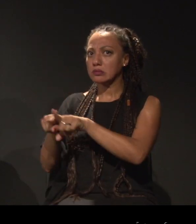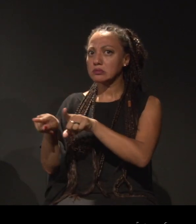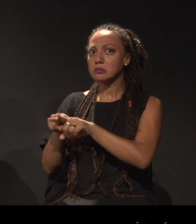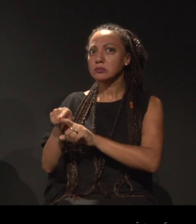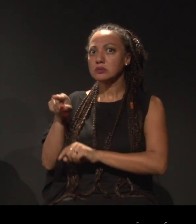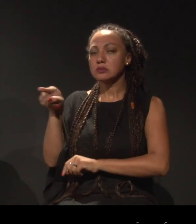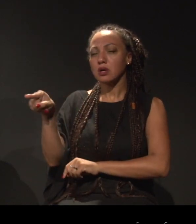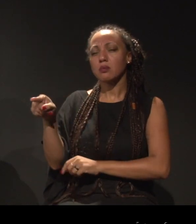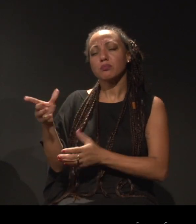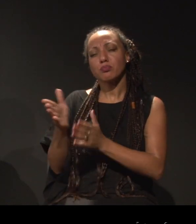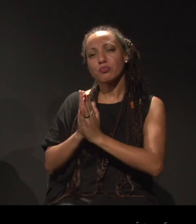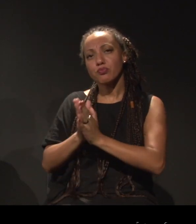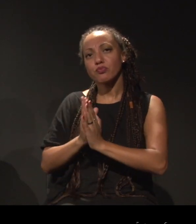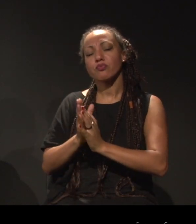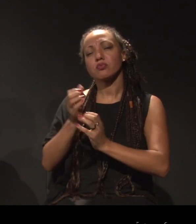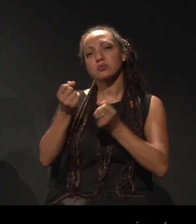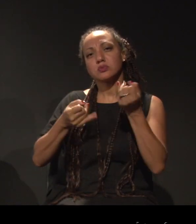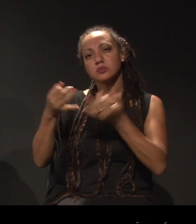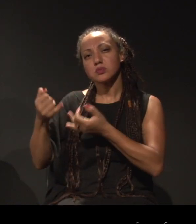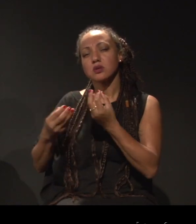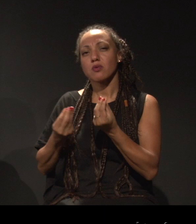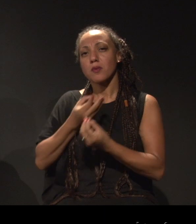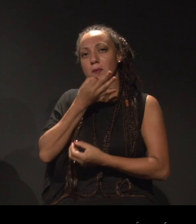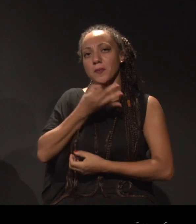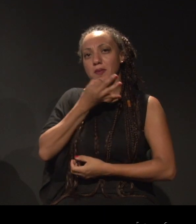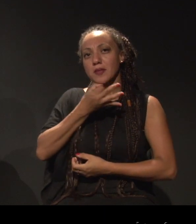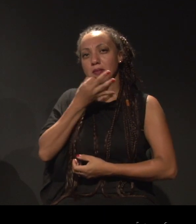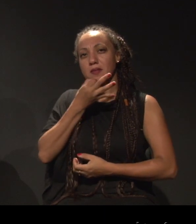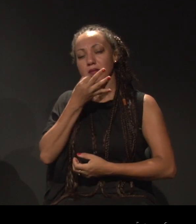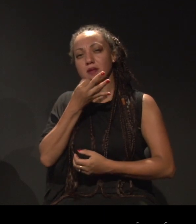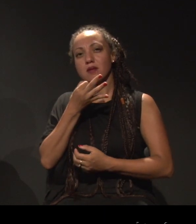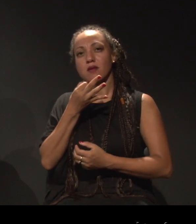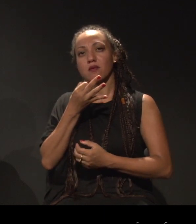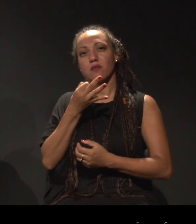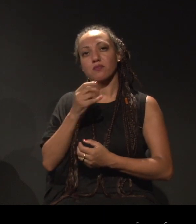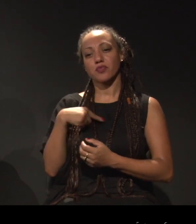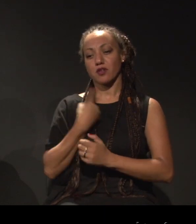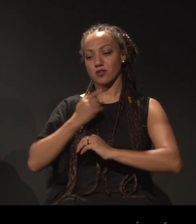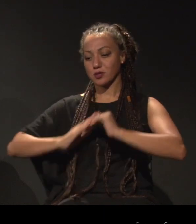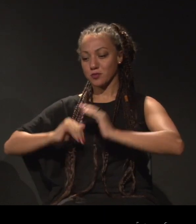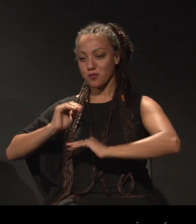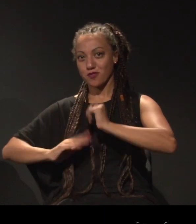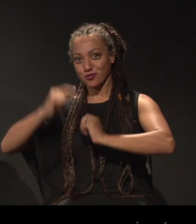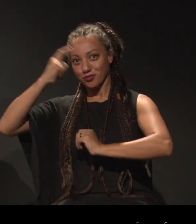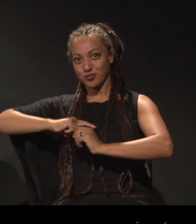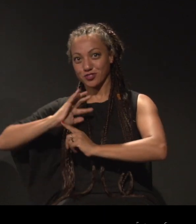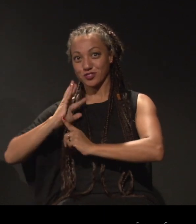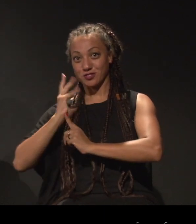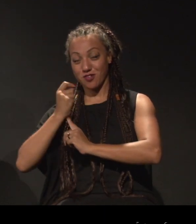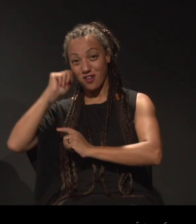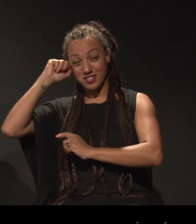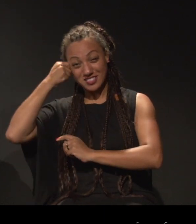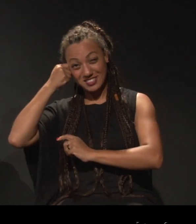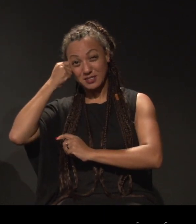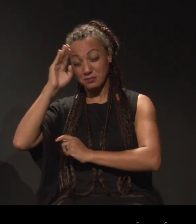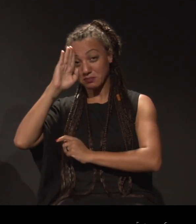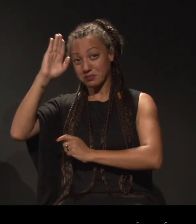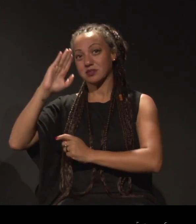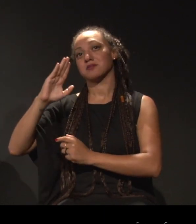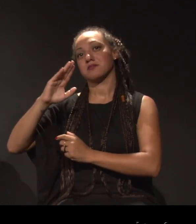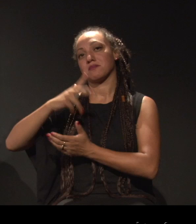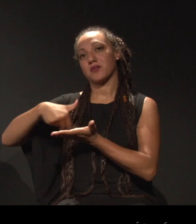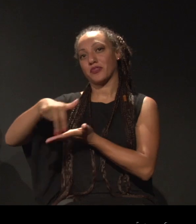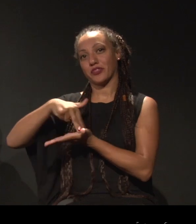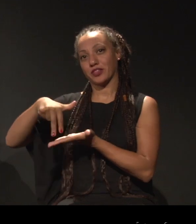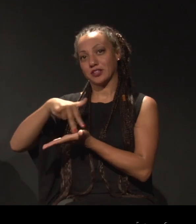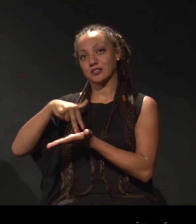se vocês pudessem falar um pouquinho de como vocês enxergam essas perspectivas da nossa produção preta, na dança especificamente, que é o